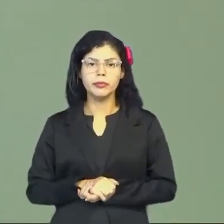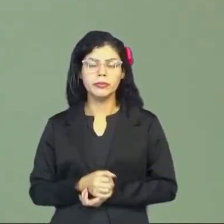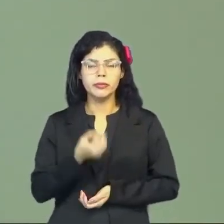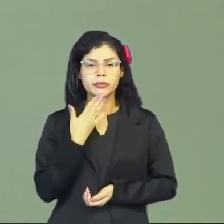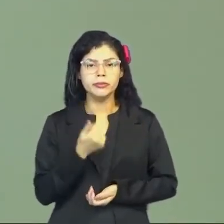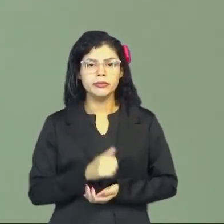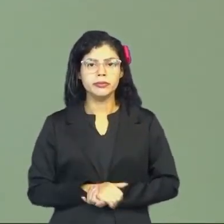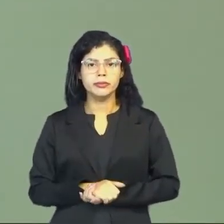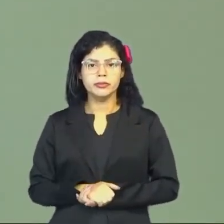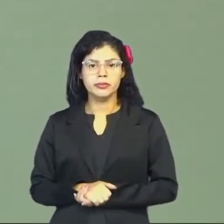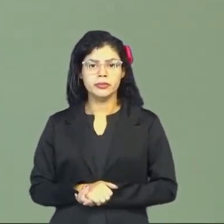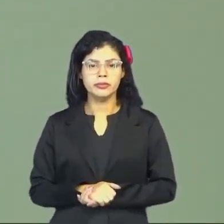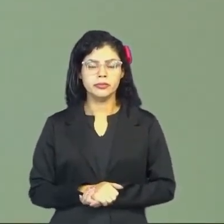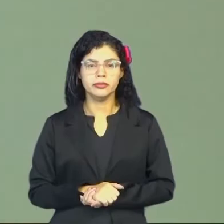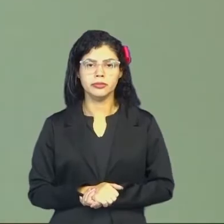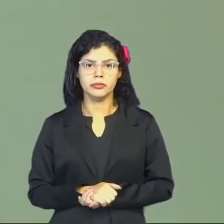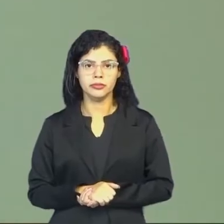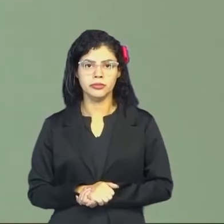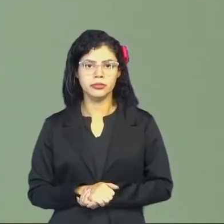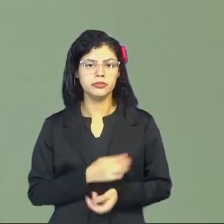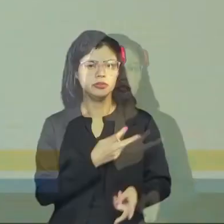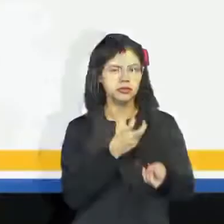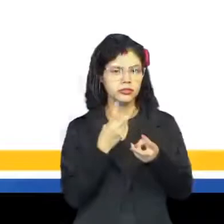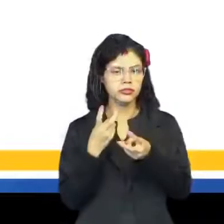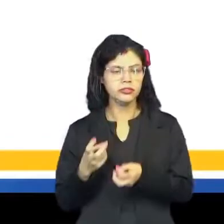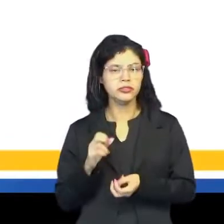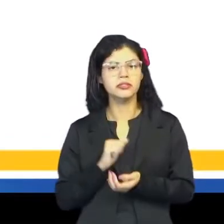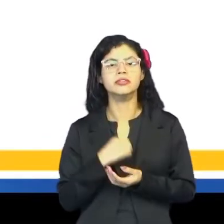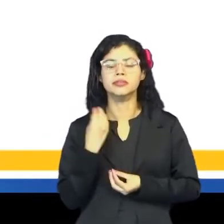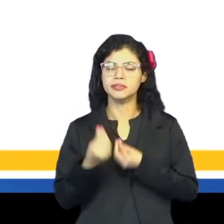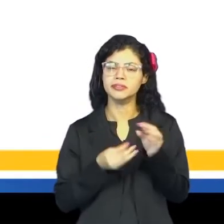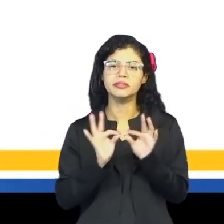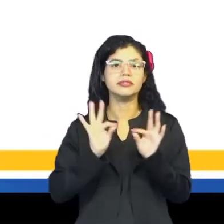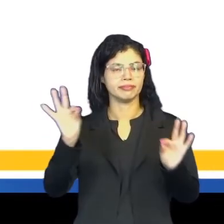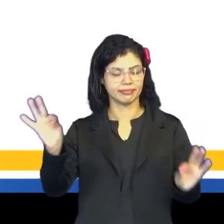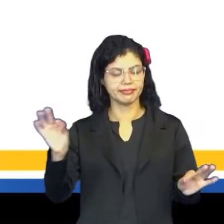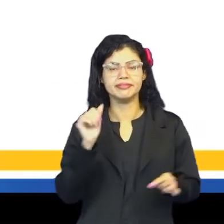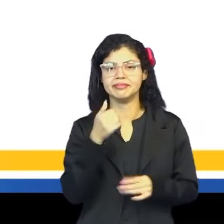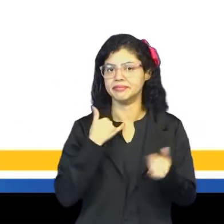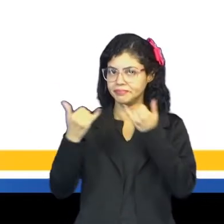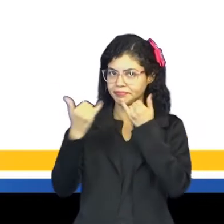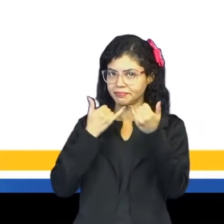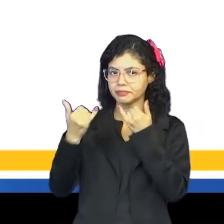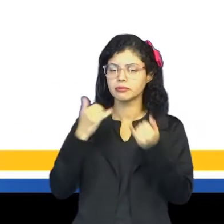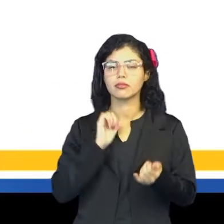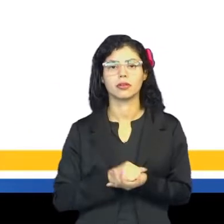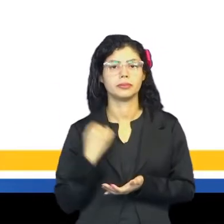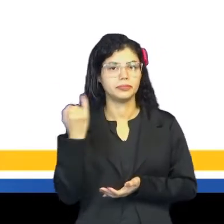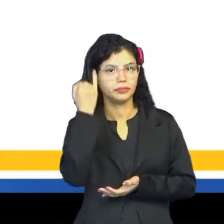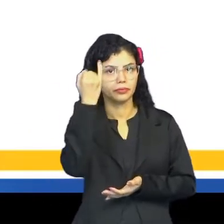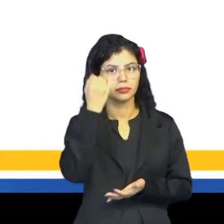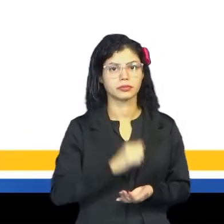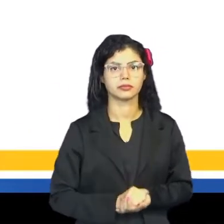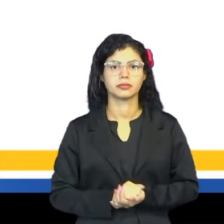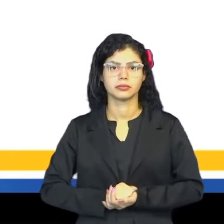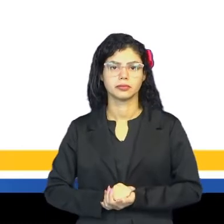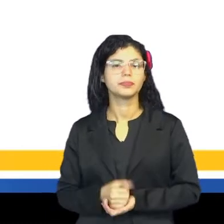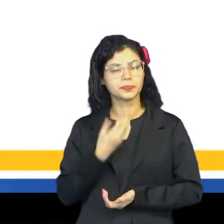Tudo bem? Então, percebe-se como a medida é uma informação fundamental.